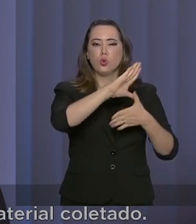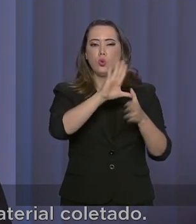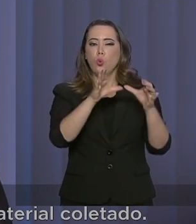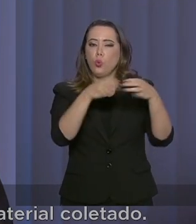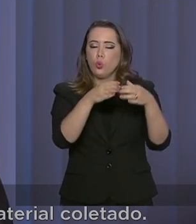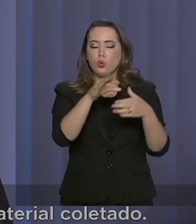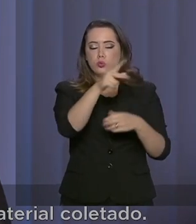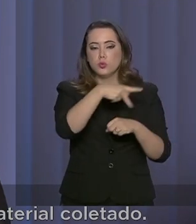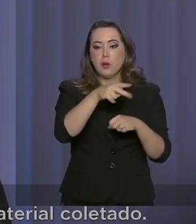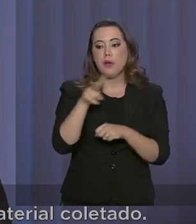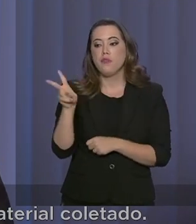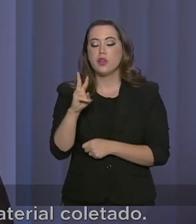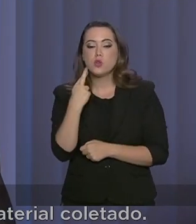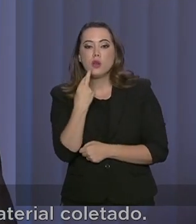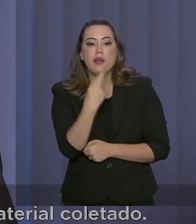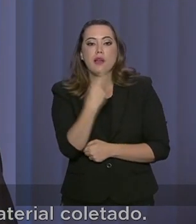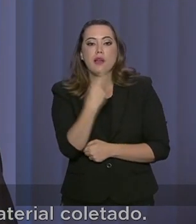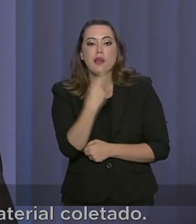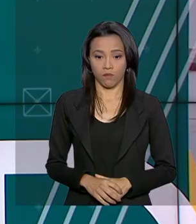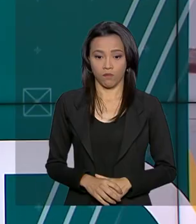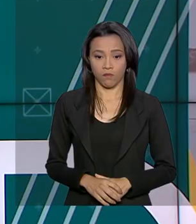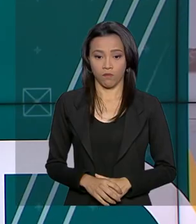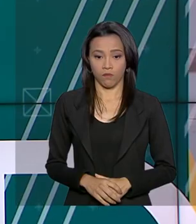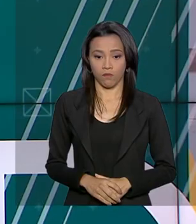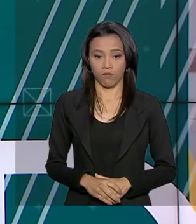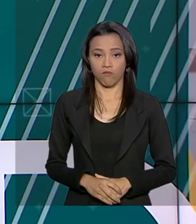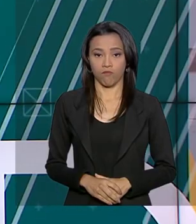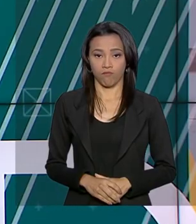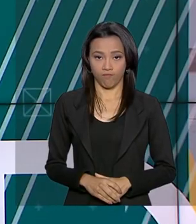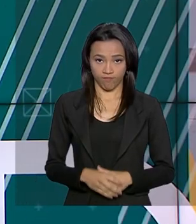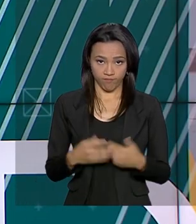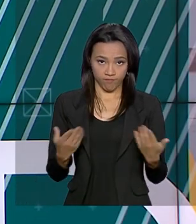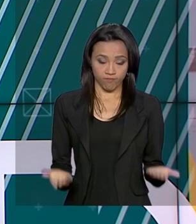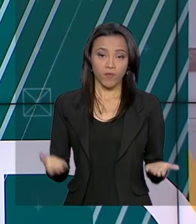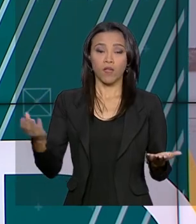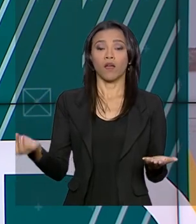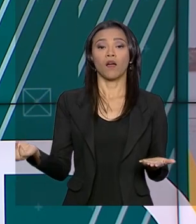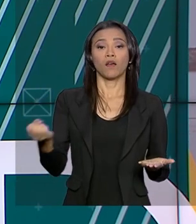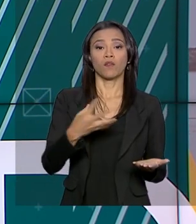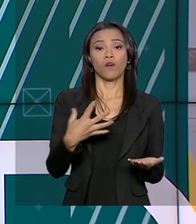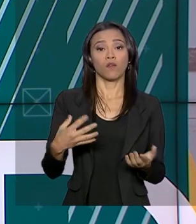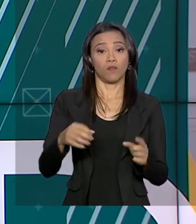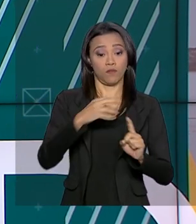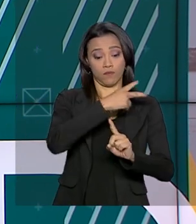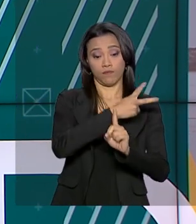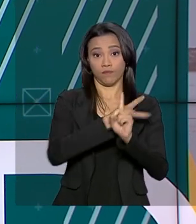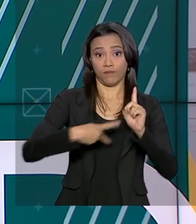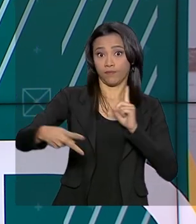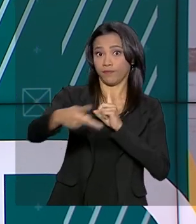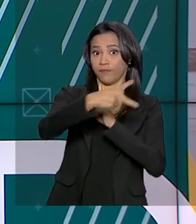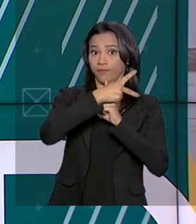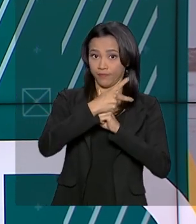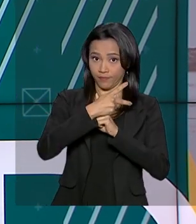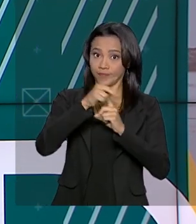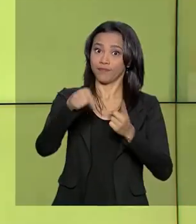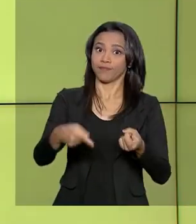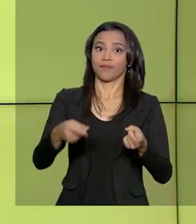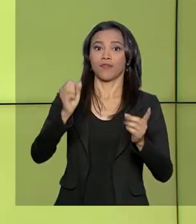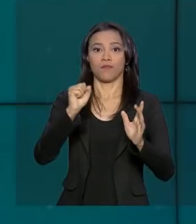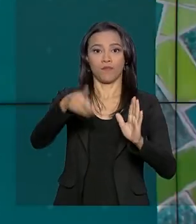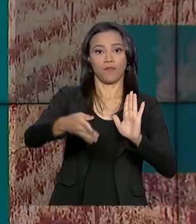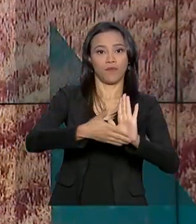se manifeste sobre o material coletado. A nova Previdência do Brasil será promulgada até o dia